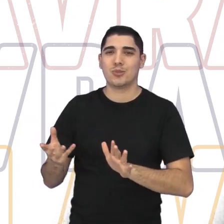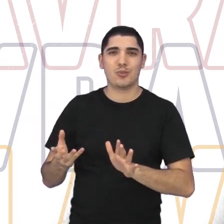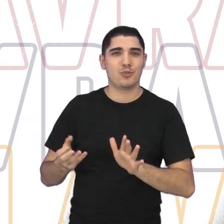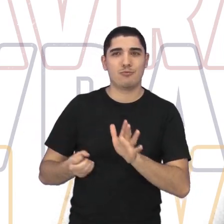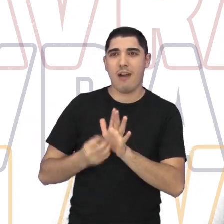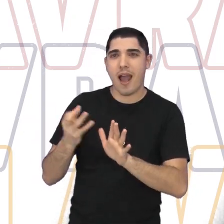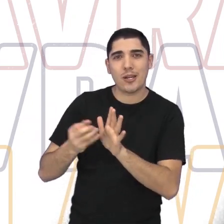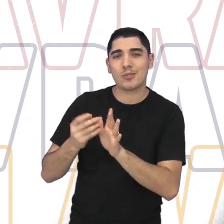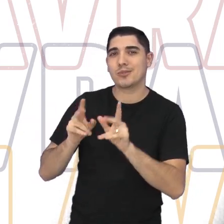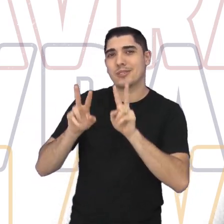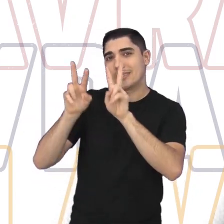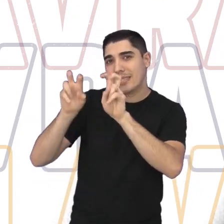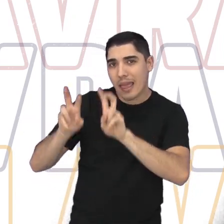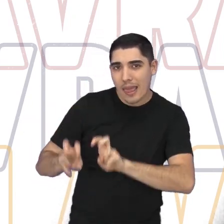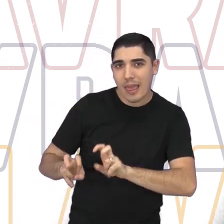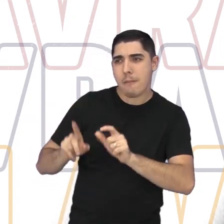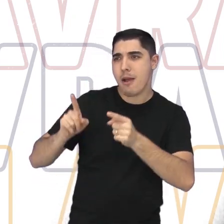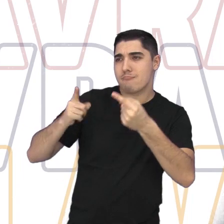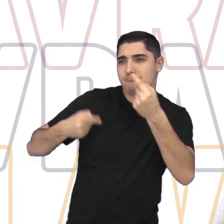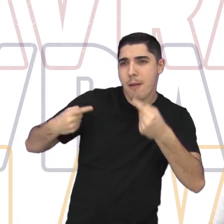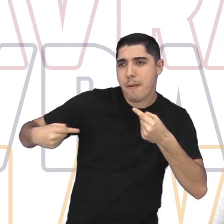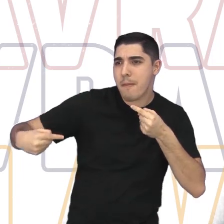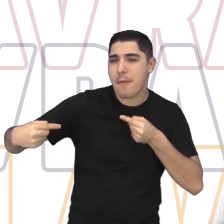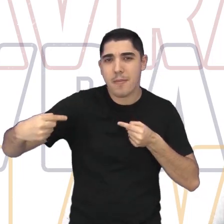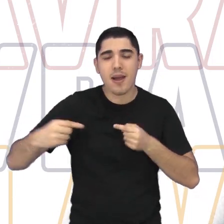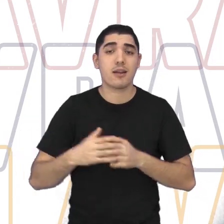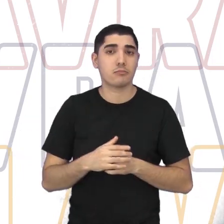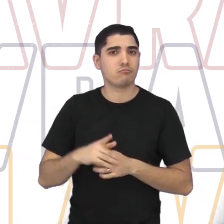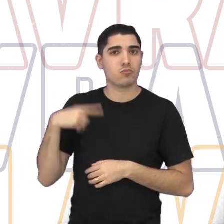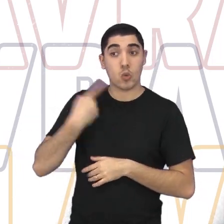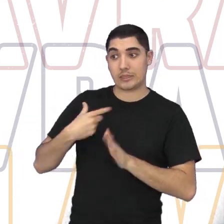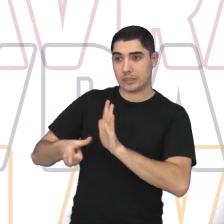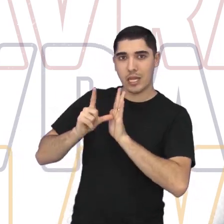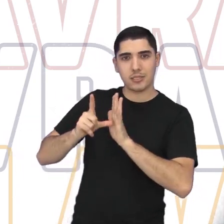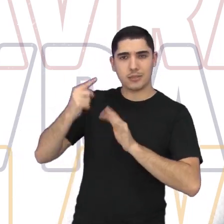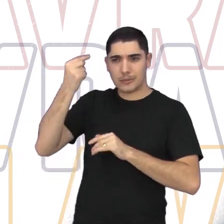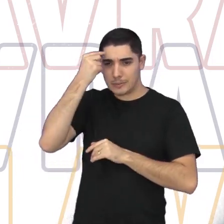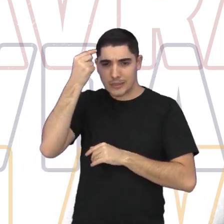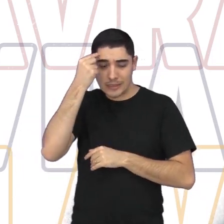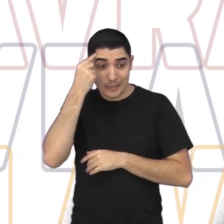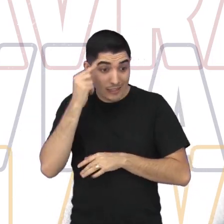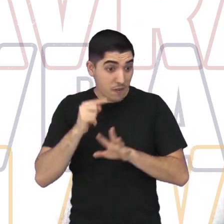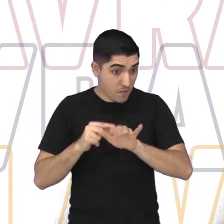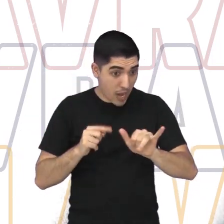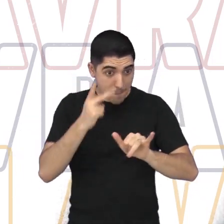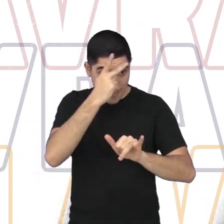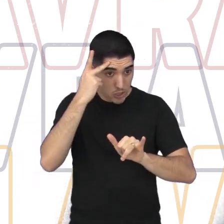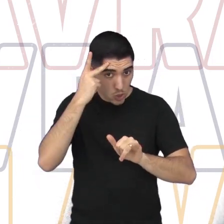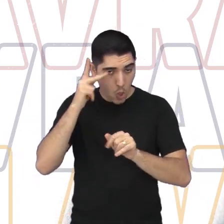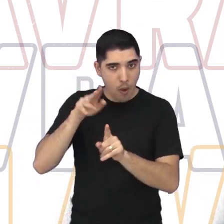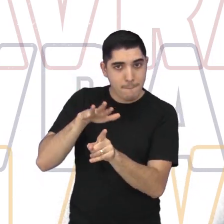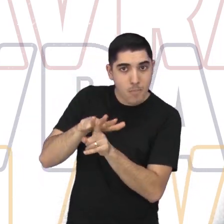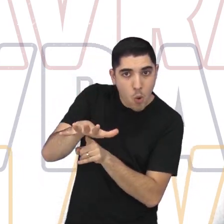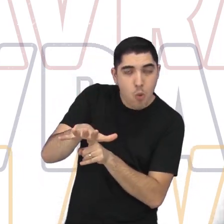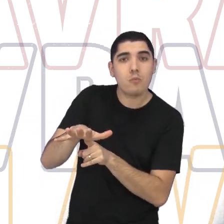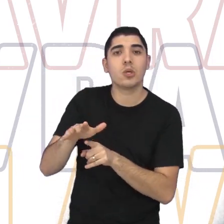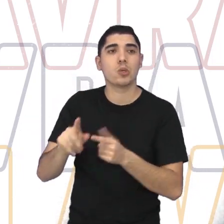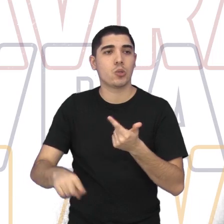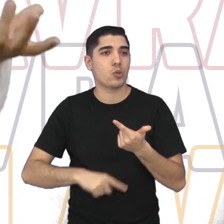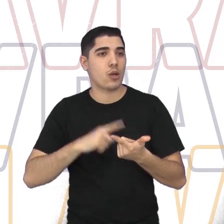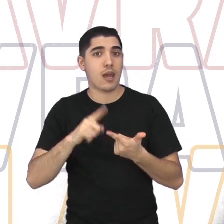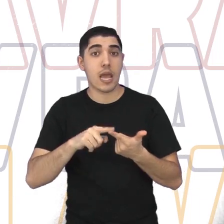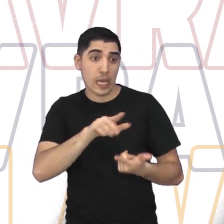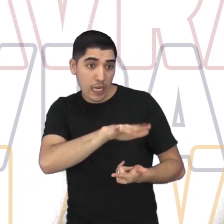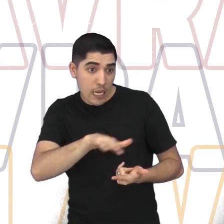várias discussões, né? A gente pensa bastante, ah, vai